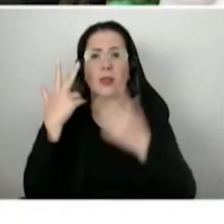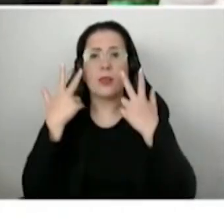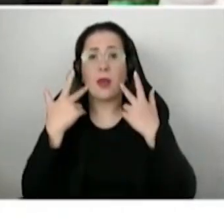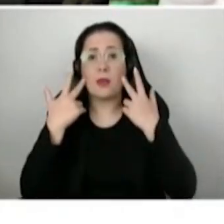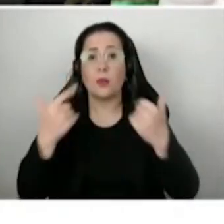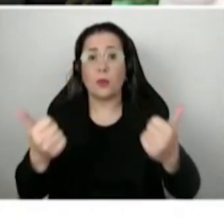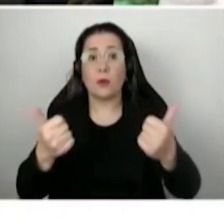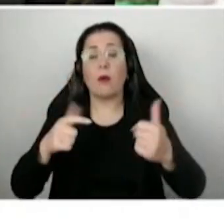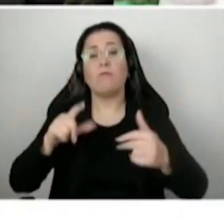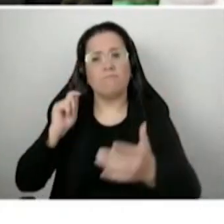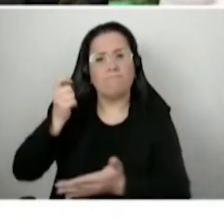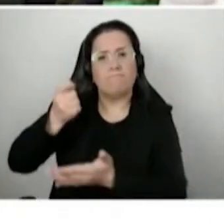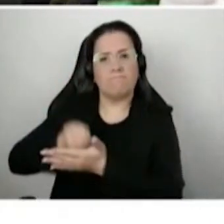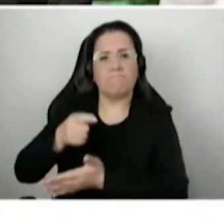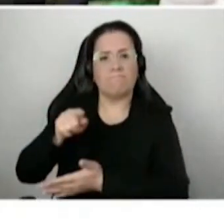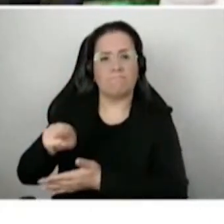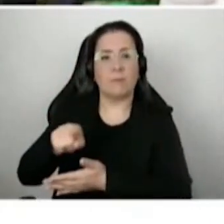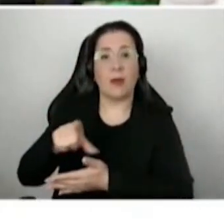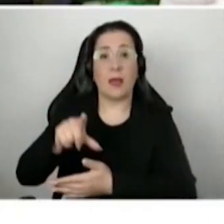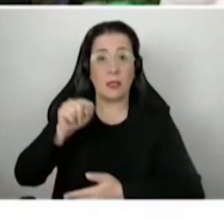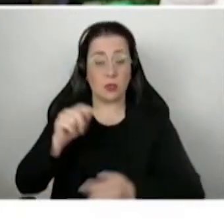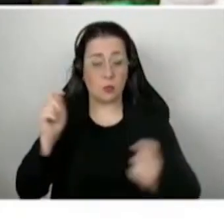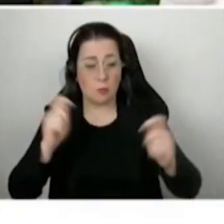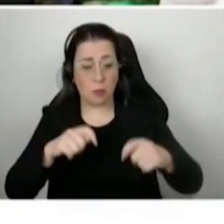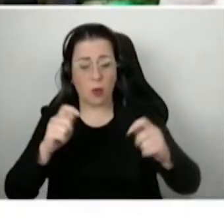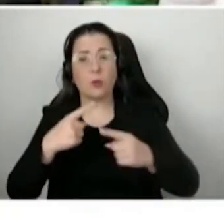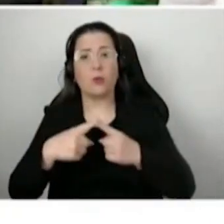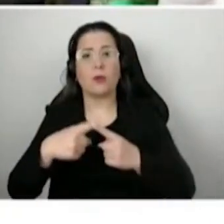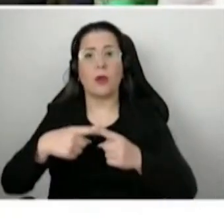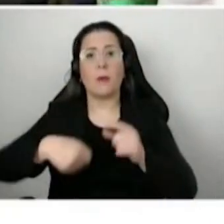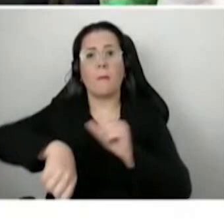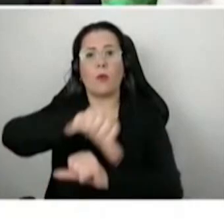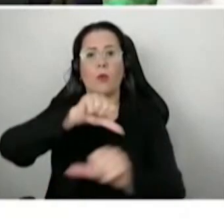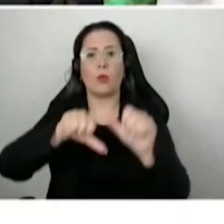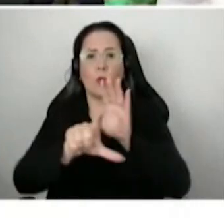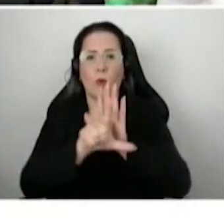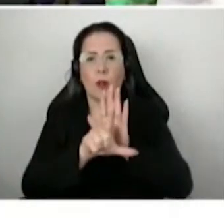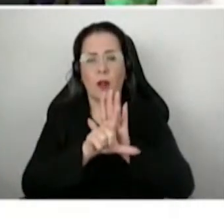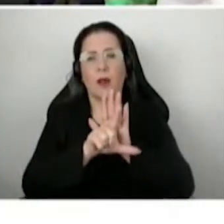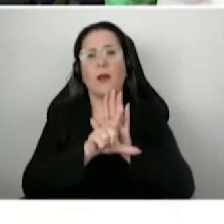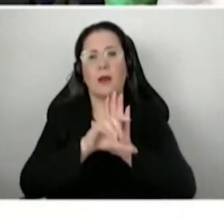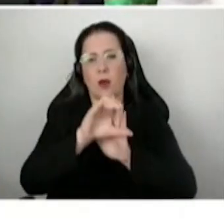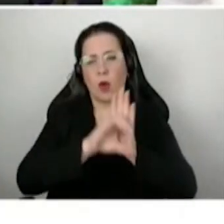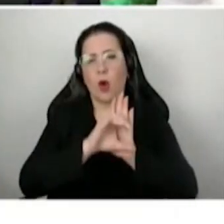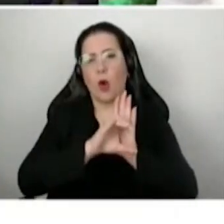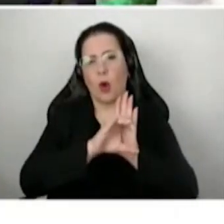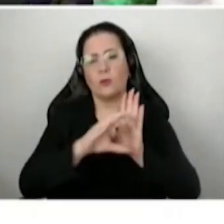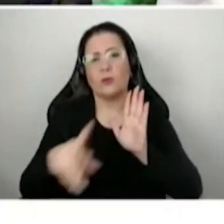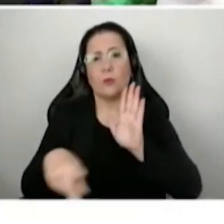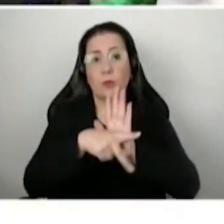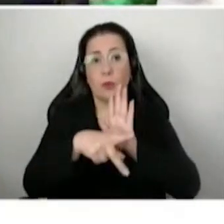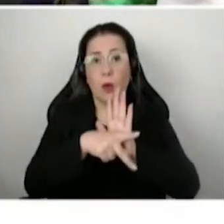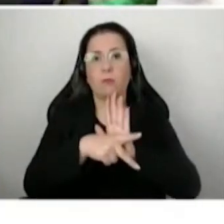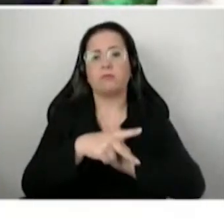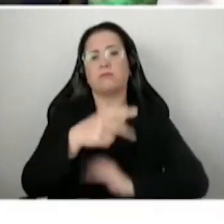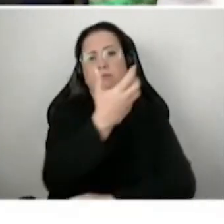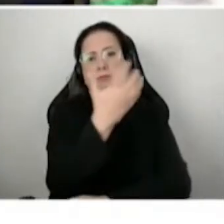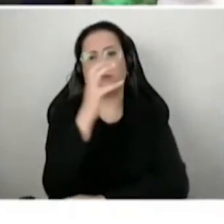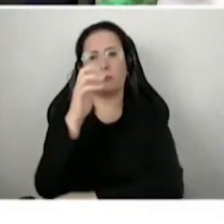viabiliza em função inclusive do novo Código de Meio Ambiente do Estado. É uma ferramenta para